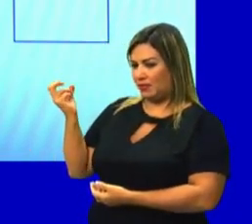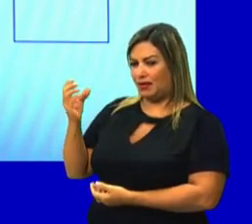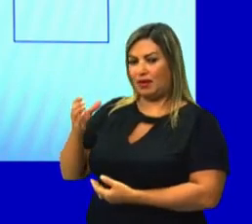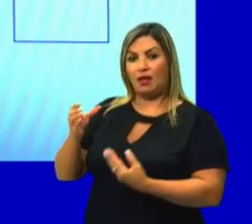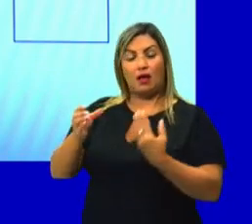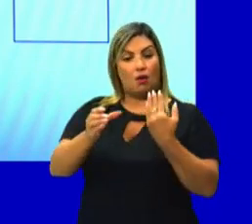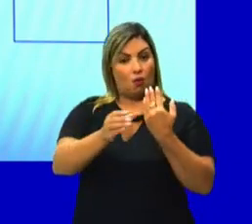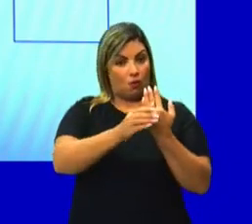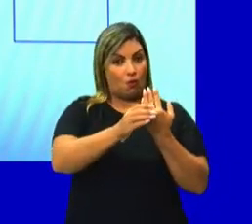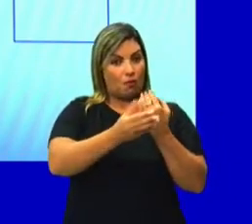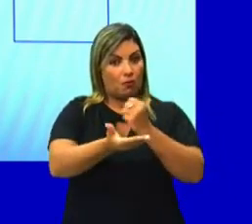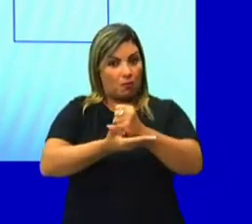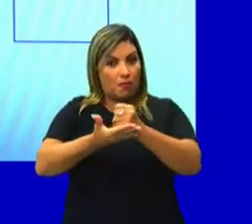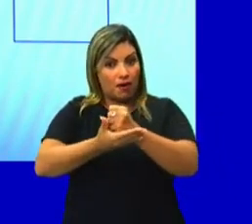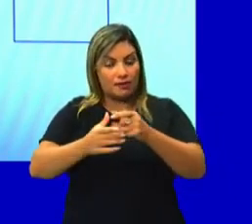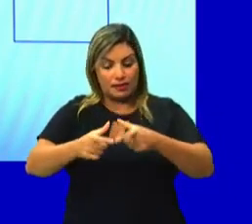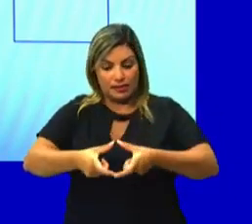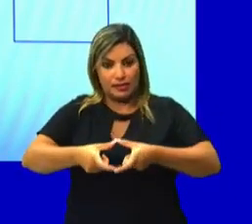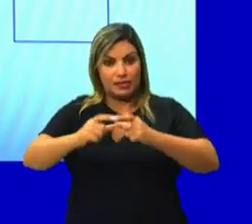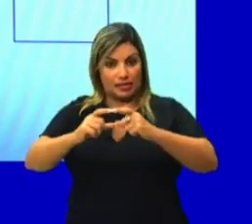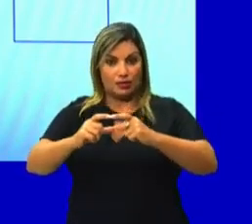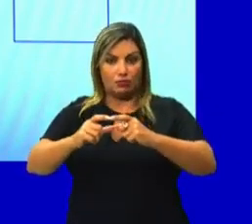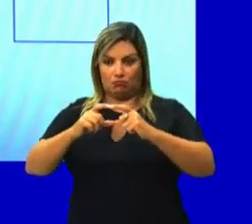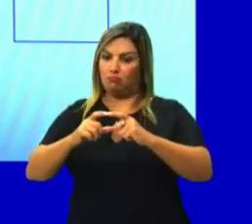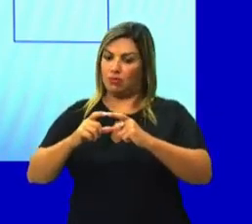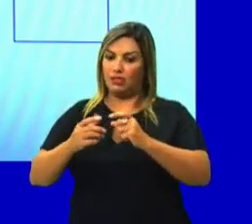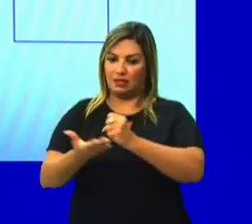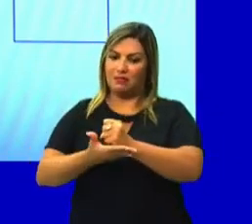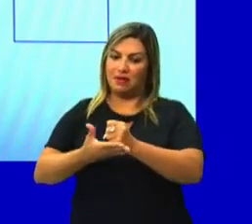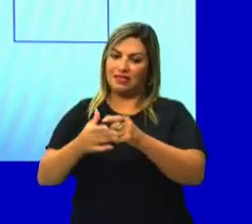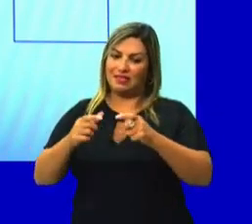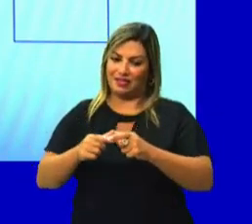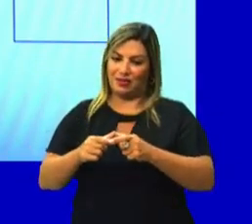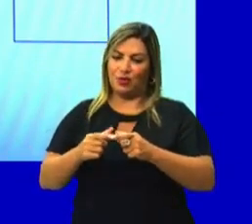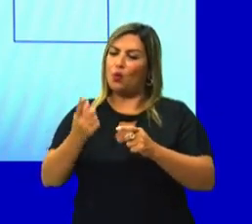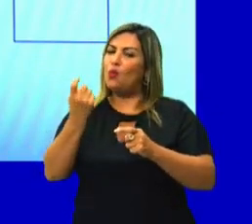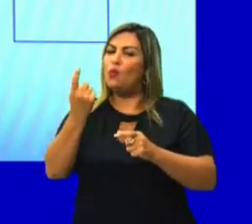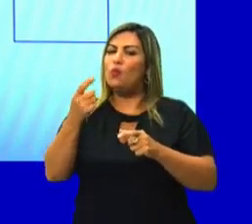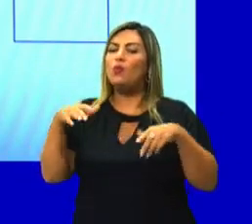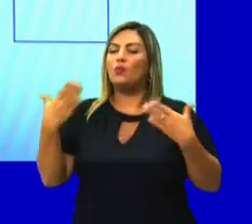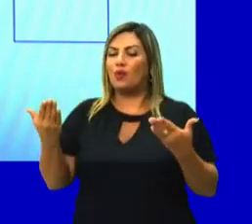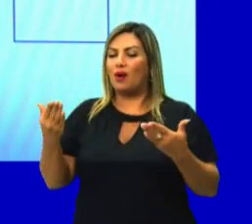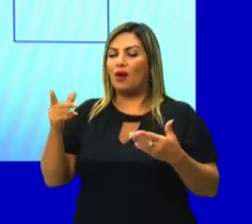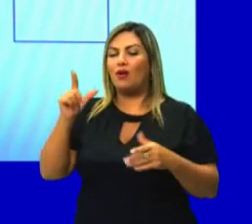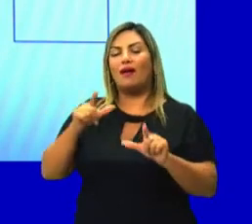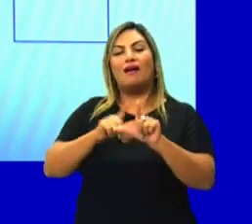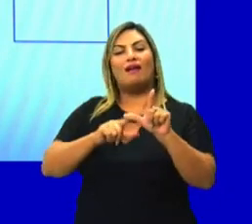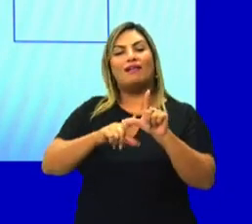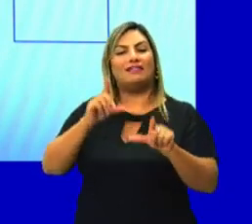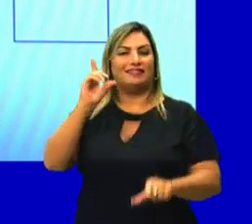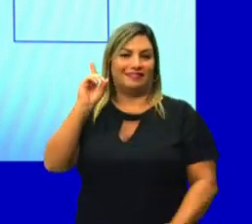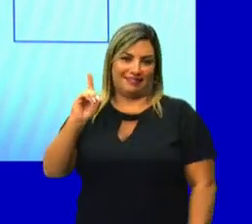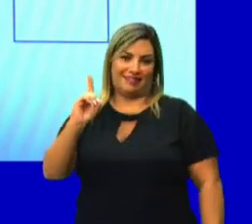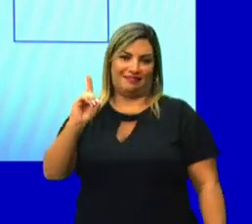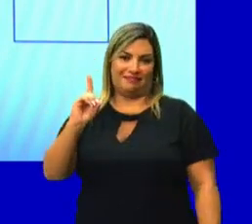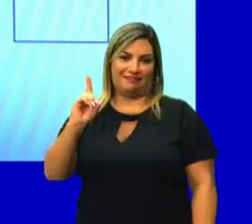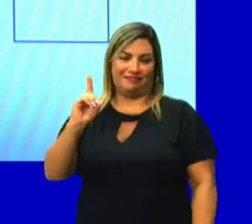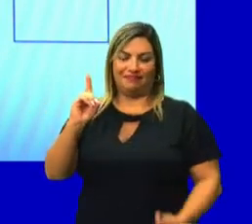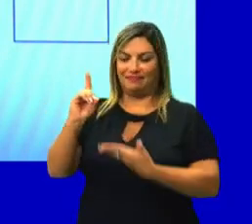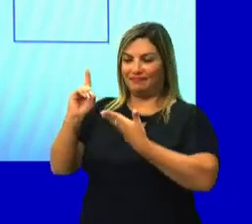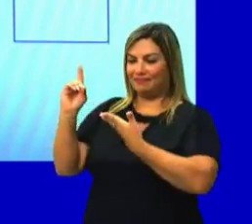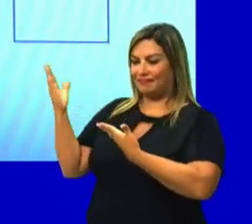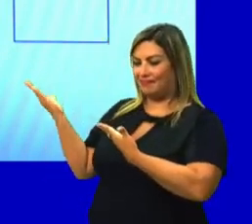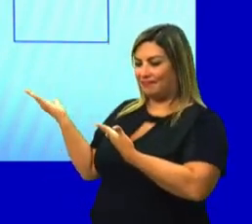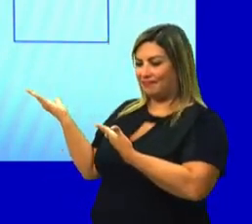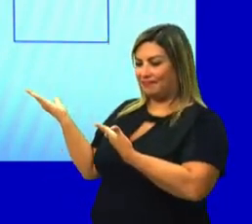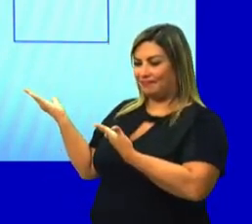copo de base cilíndrica, a gente precisa ter um círculo como base. E o único que vai ter um círculo como base para a gente é a letra D.